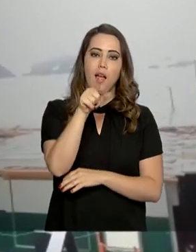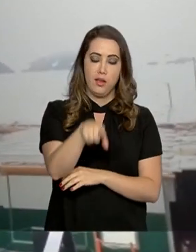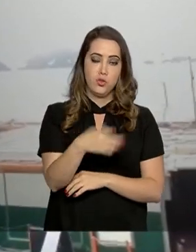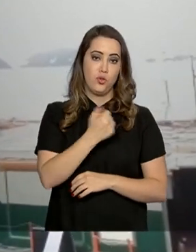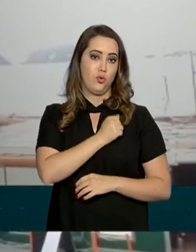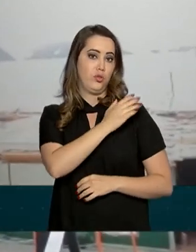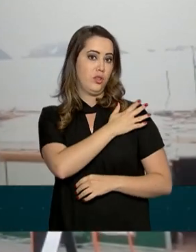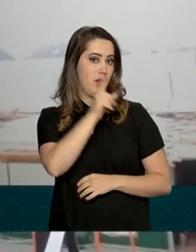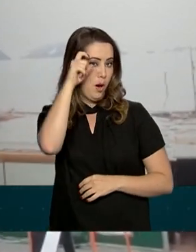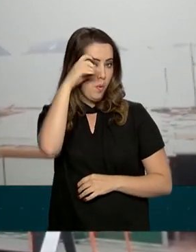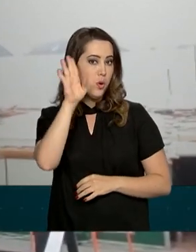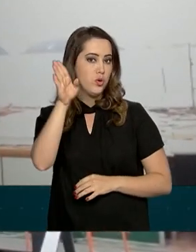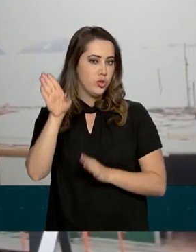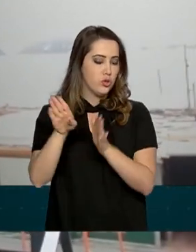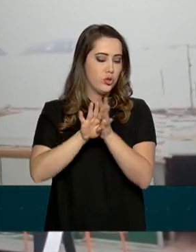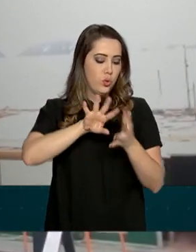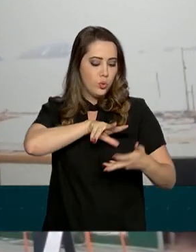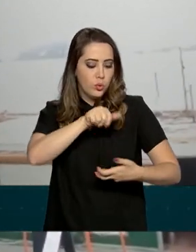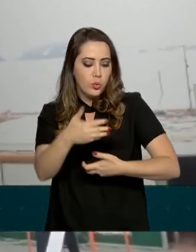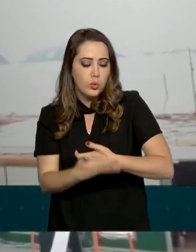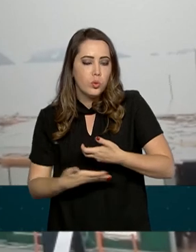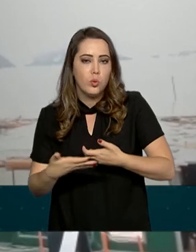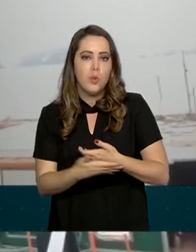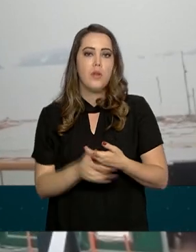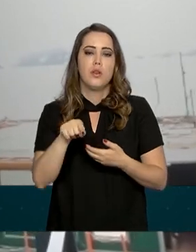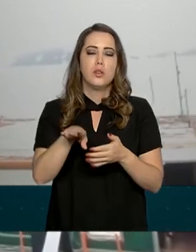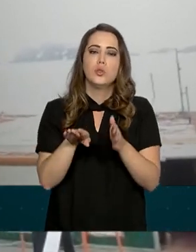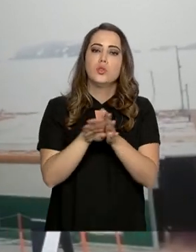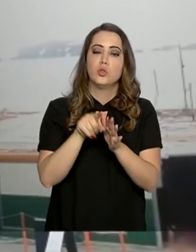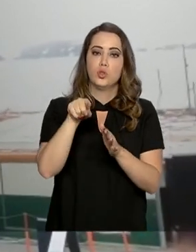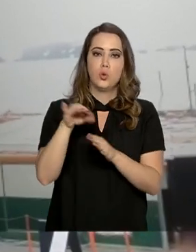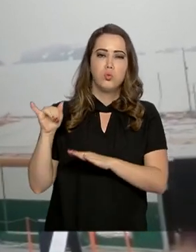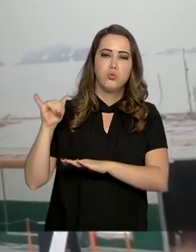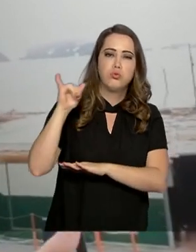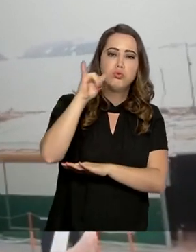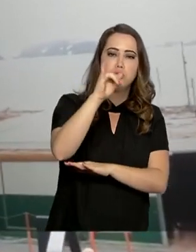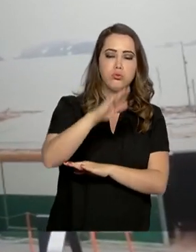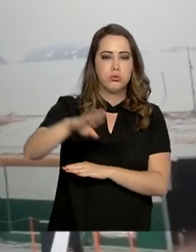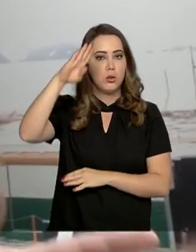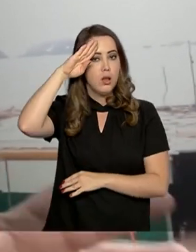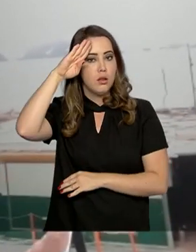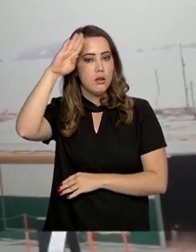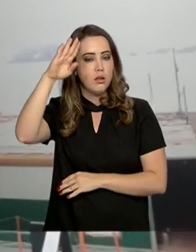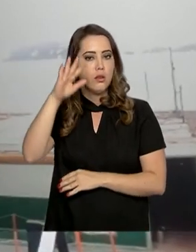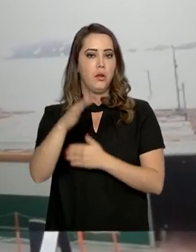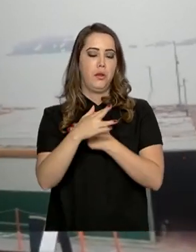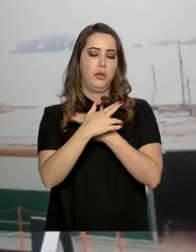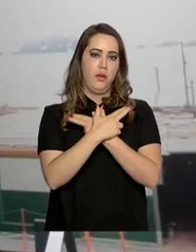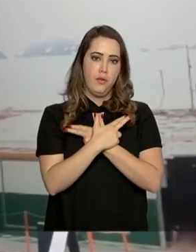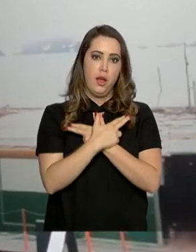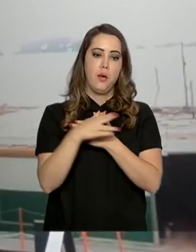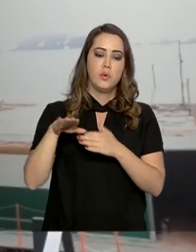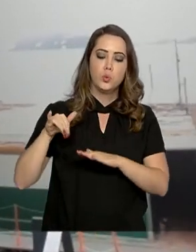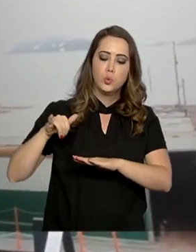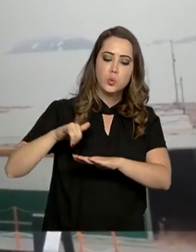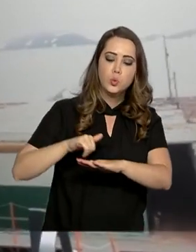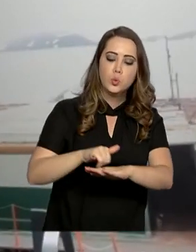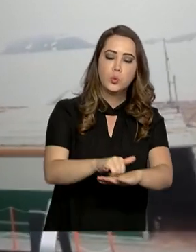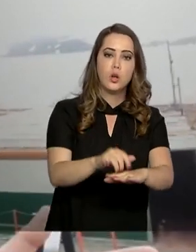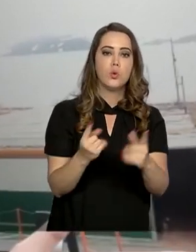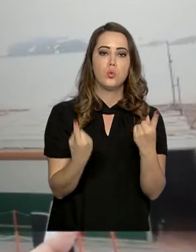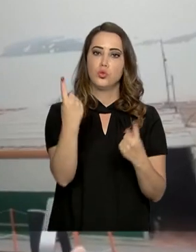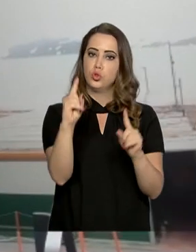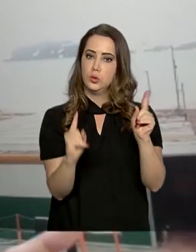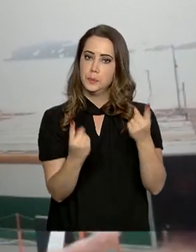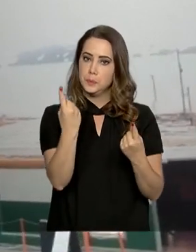Antártica. Ele chegou no avião Hércules C-130 da Força Aérea Brasileira, que pousou na pista do aeroporto da base chilena de Frey.